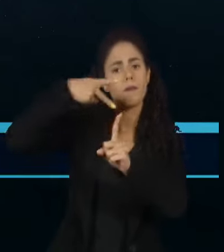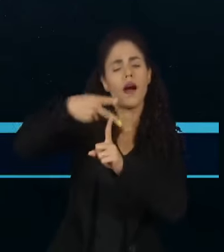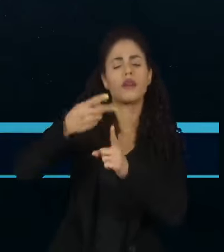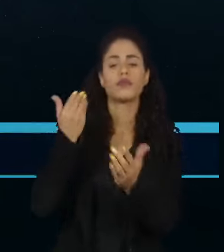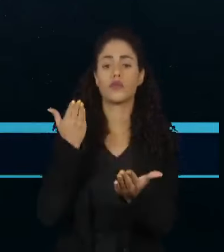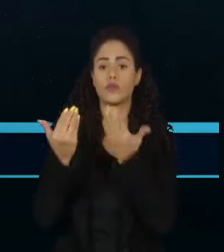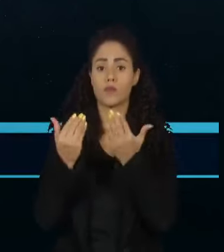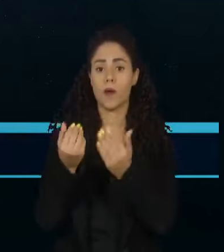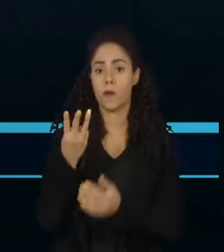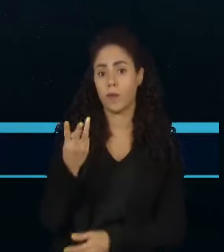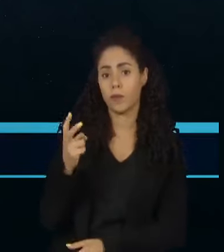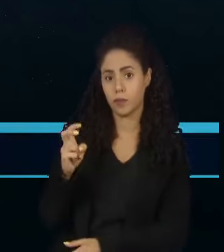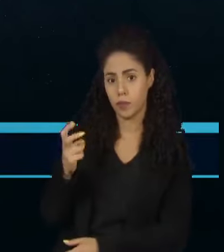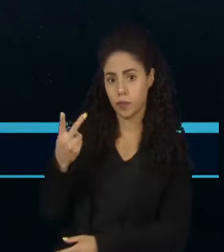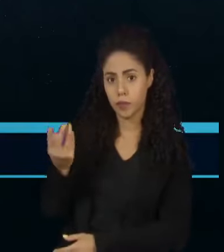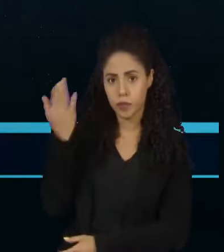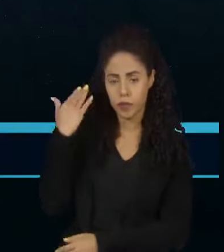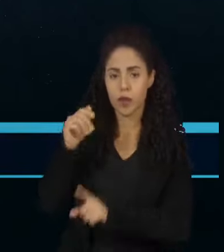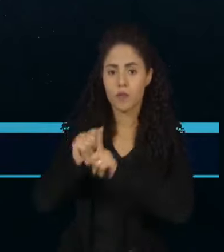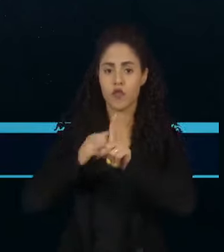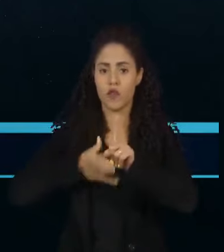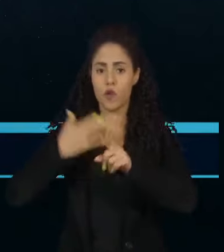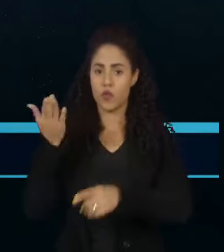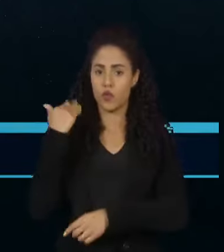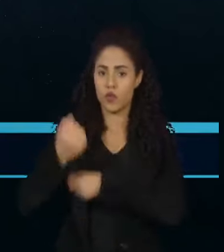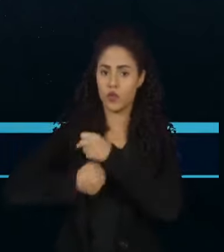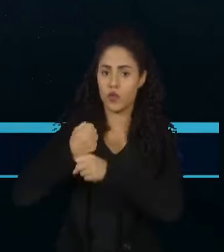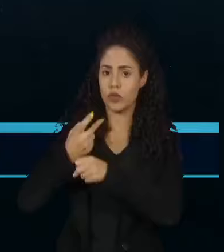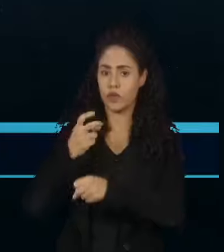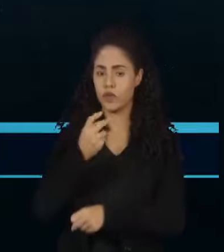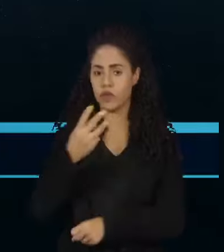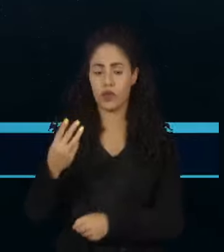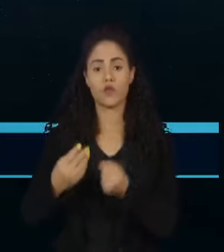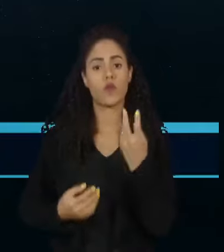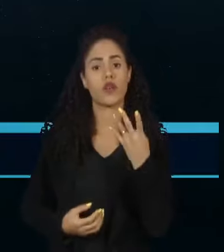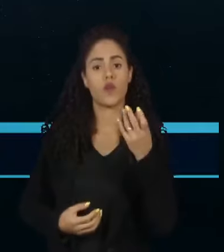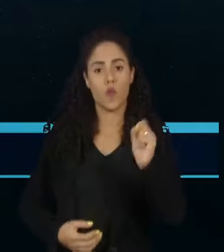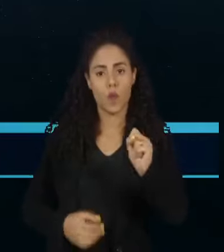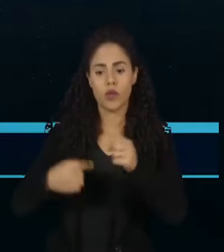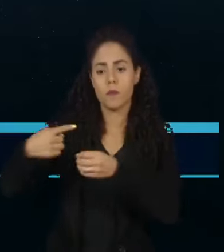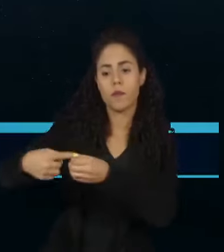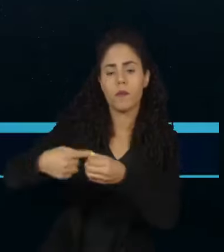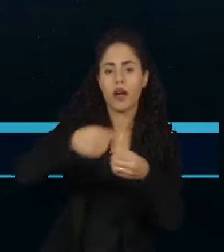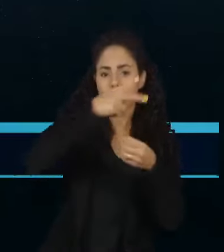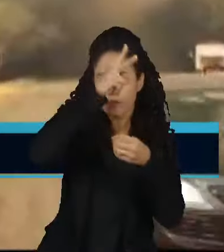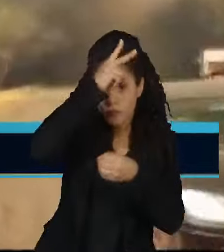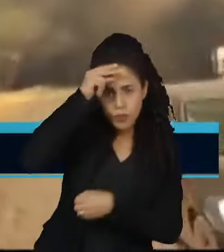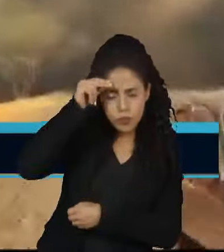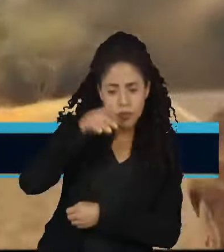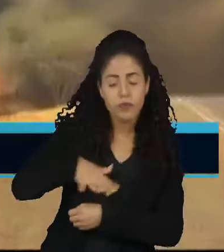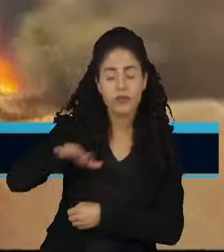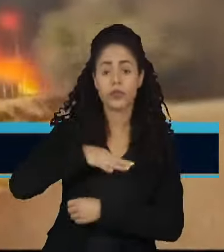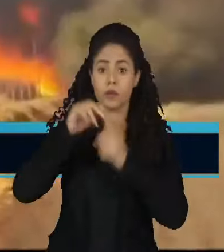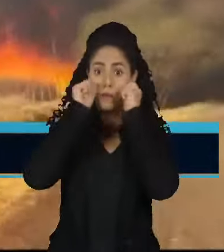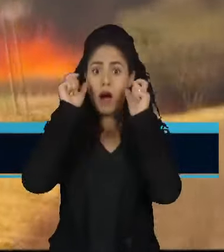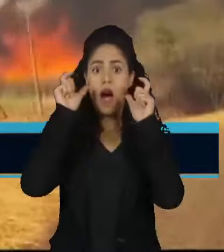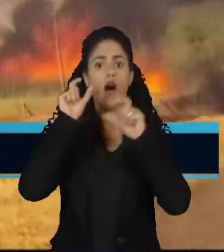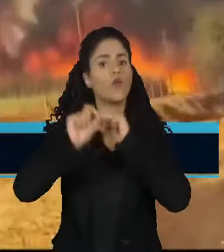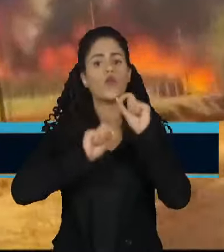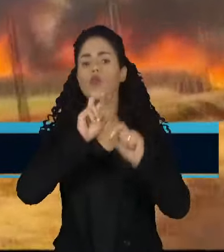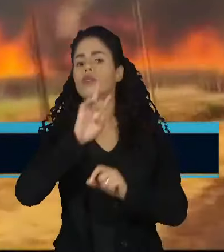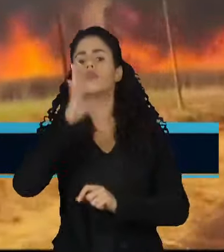352 registrados em agosto do ano passado. 48 municípios ficaram em alerta máximo para